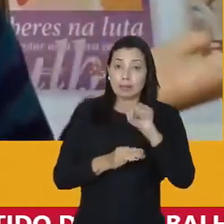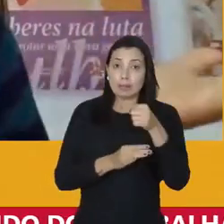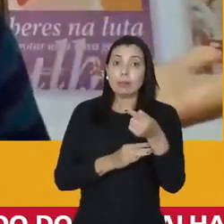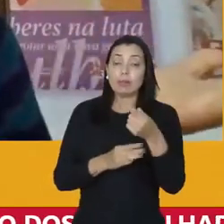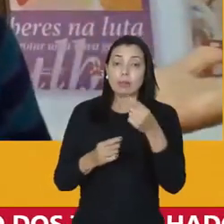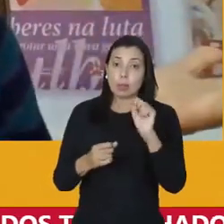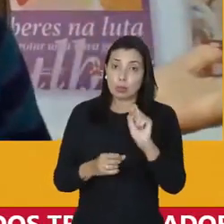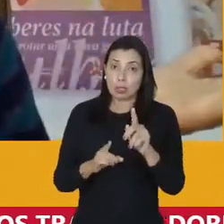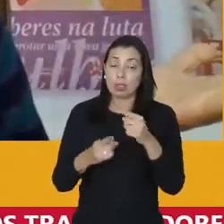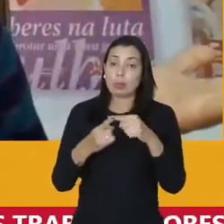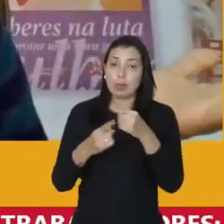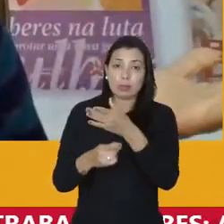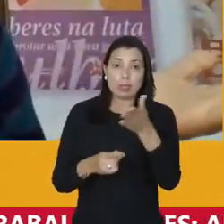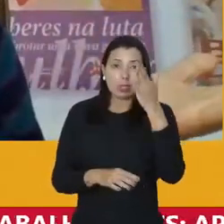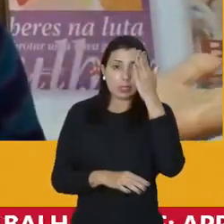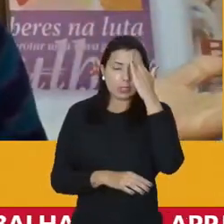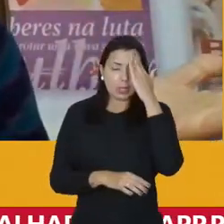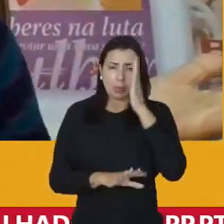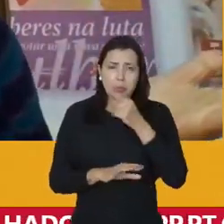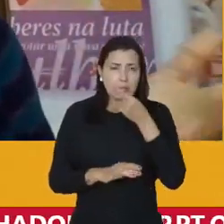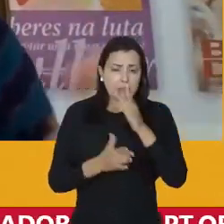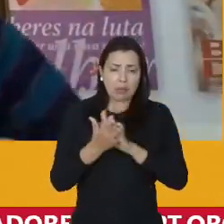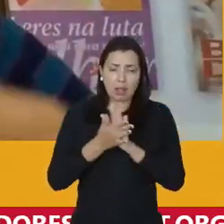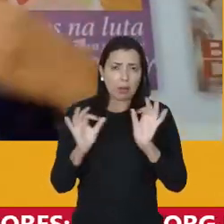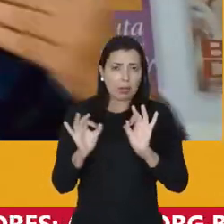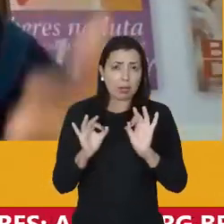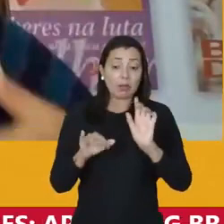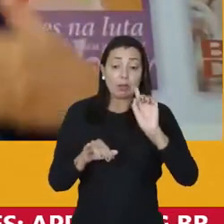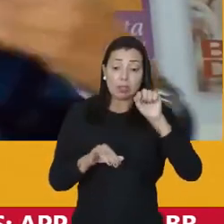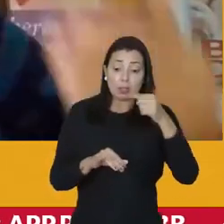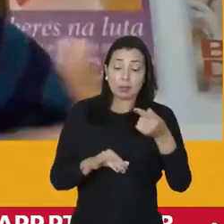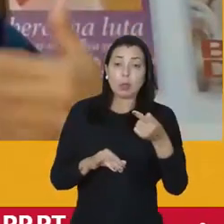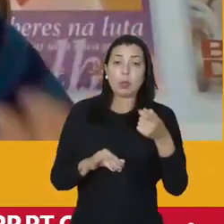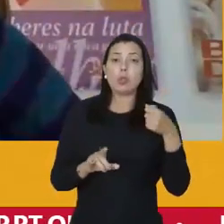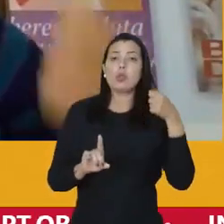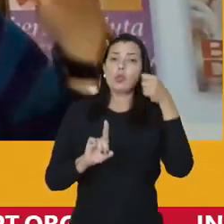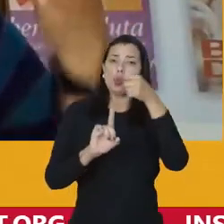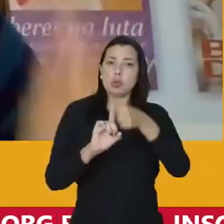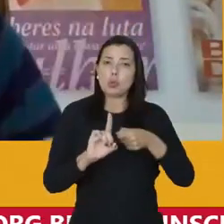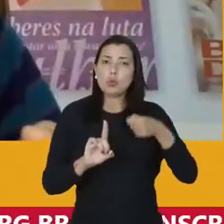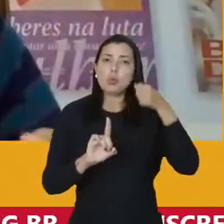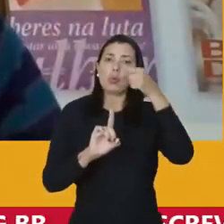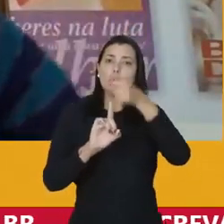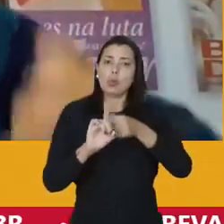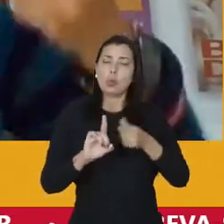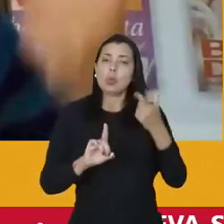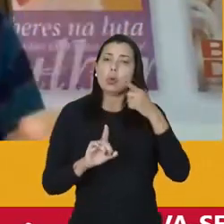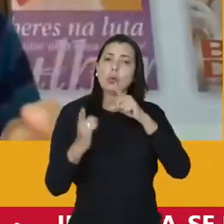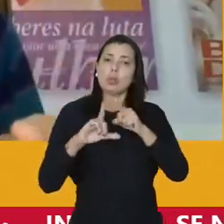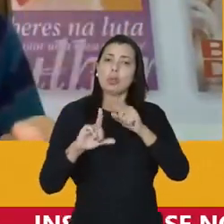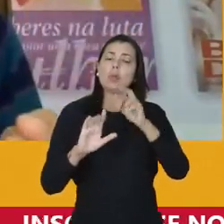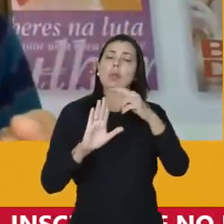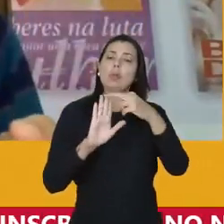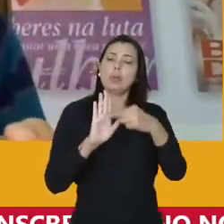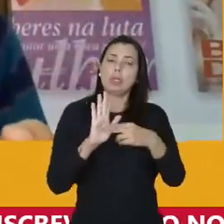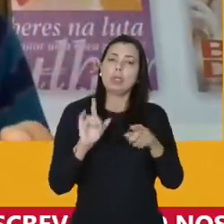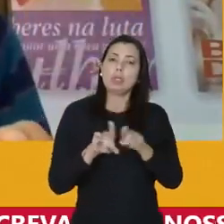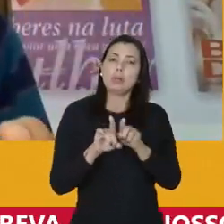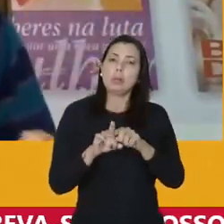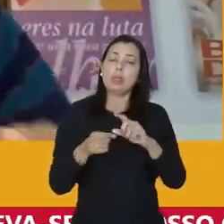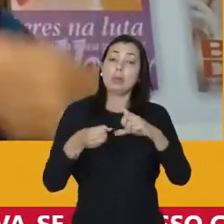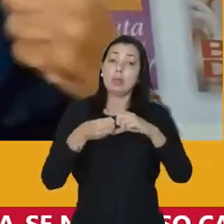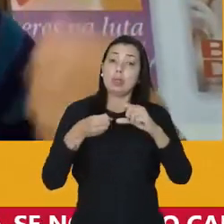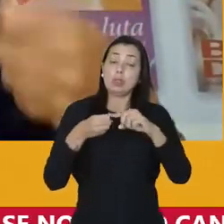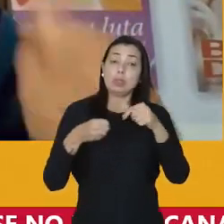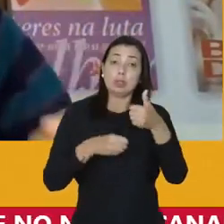O quê? Vocês sabem, né? Não preciso falar como é. E aí, depois de muita luta, muita luta, a gente conseguiu regulamentar também o artigo 16.